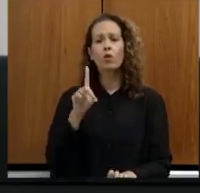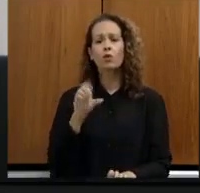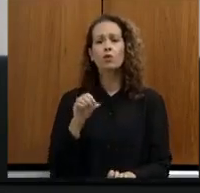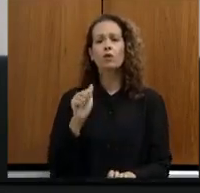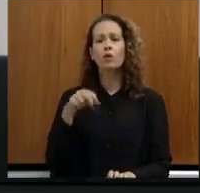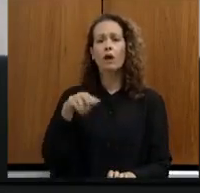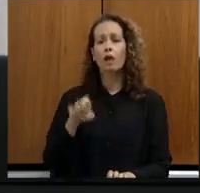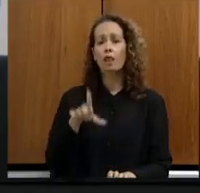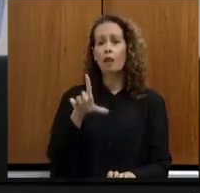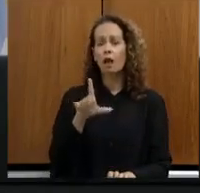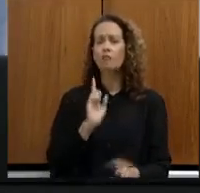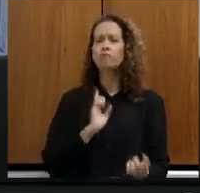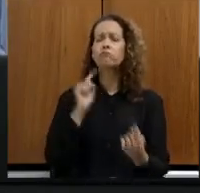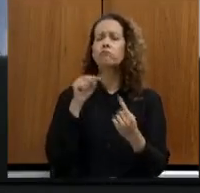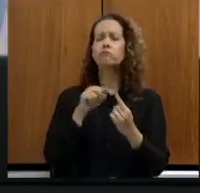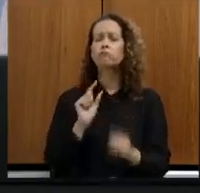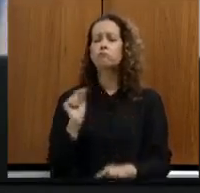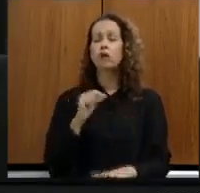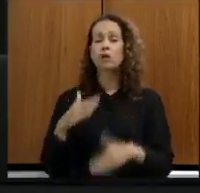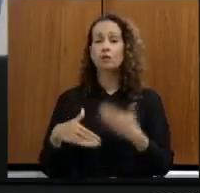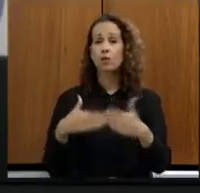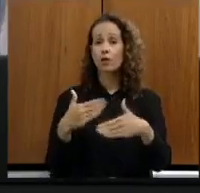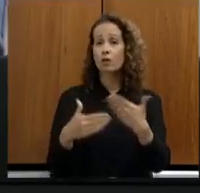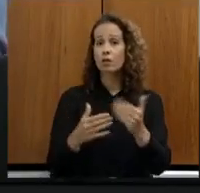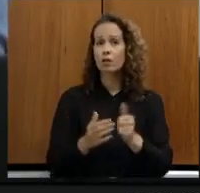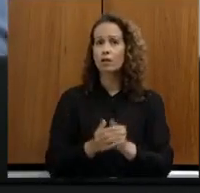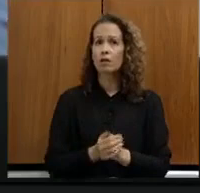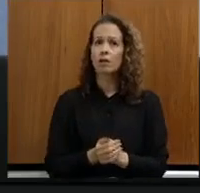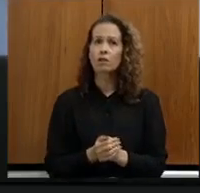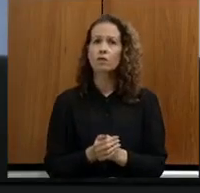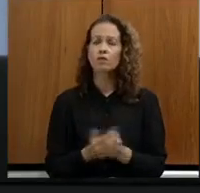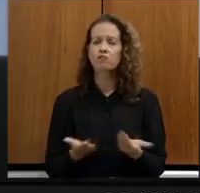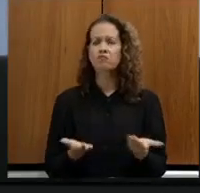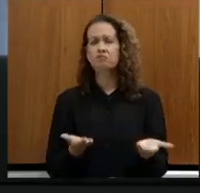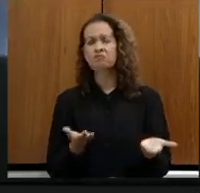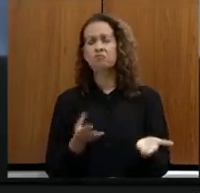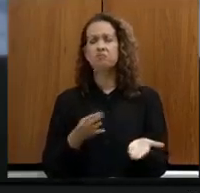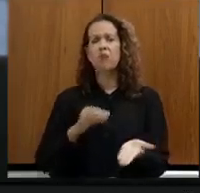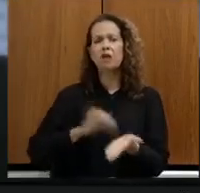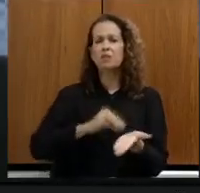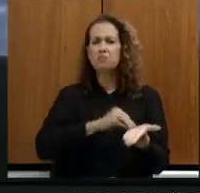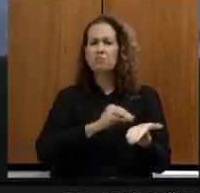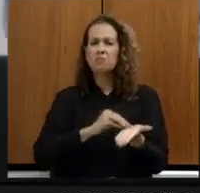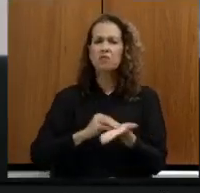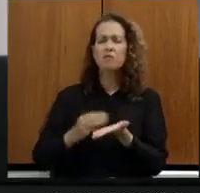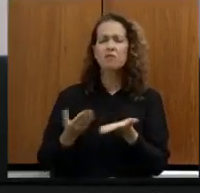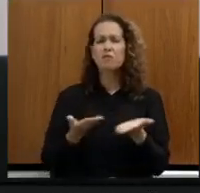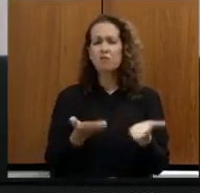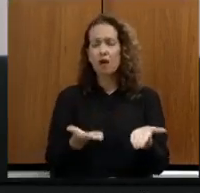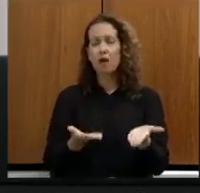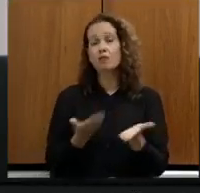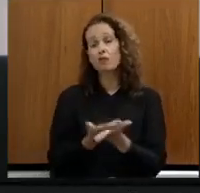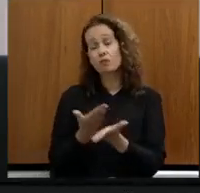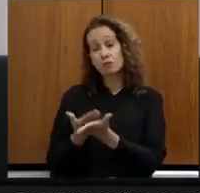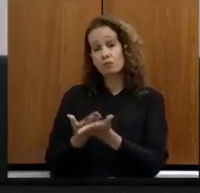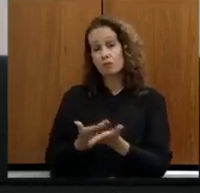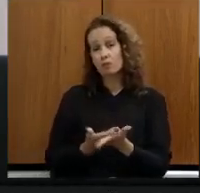tendo em vista que o processo de discussão do projeto não contempla esse estudo consistente